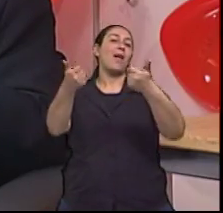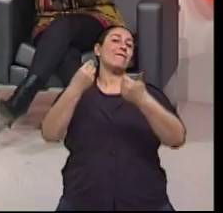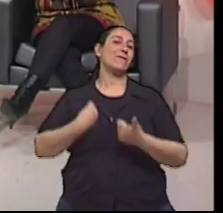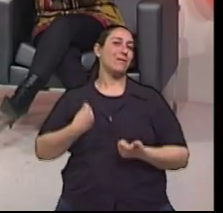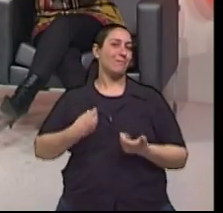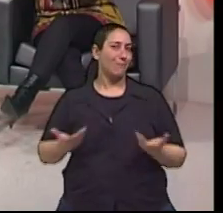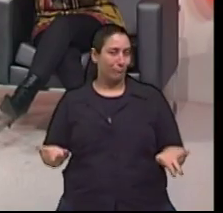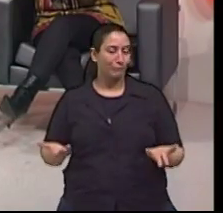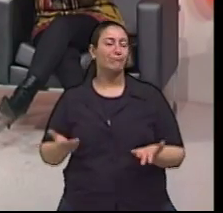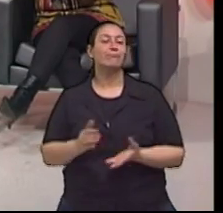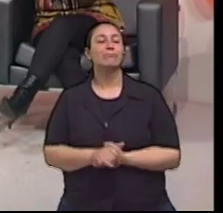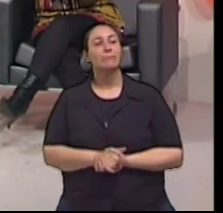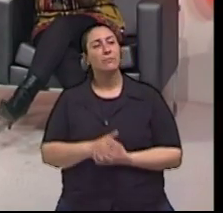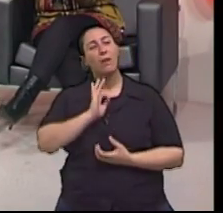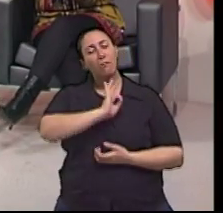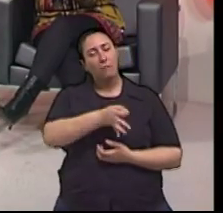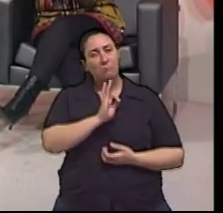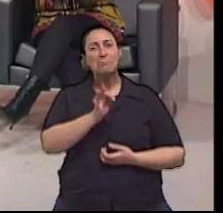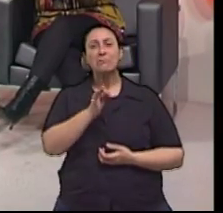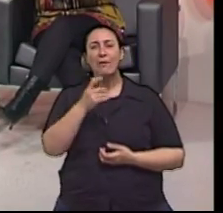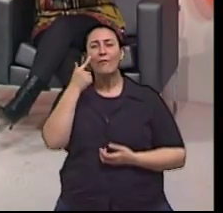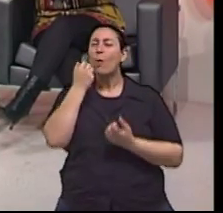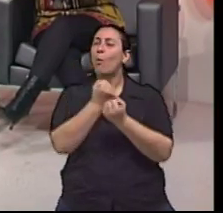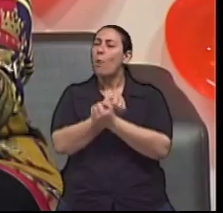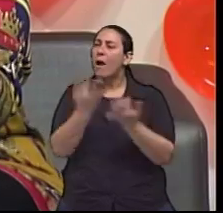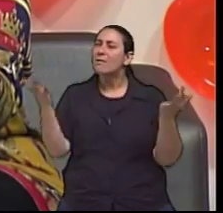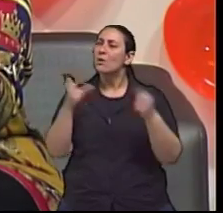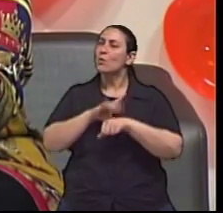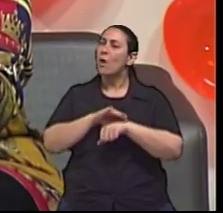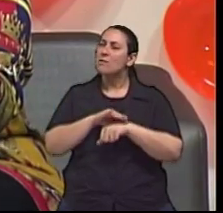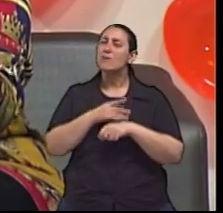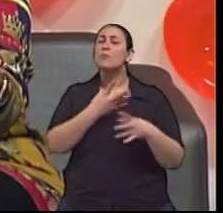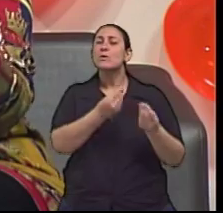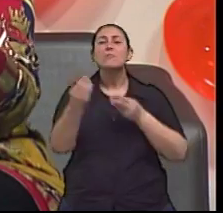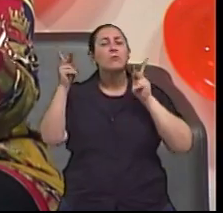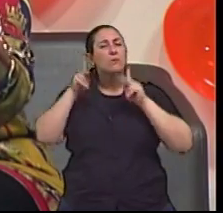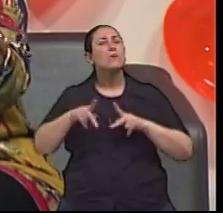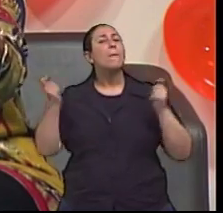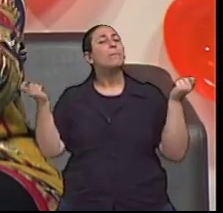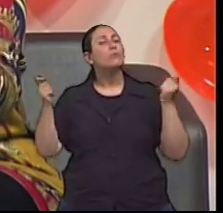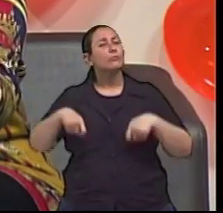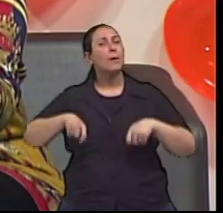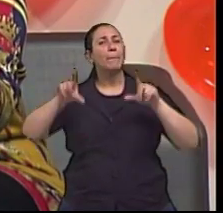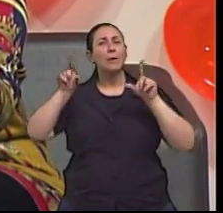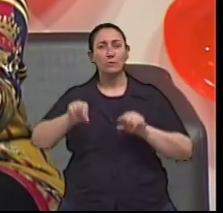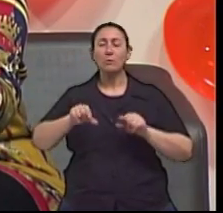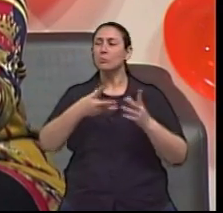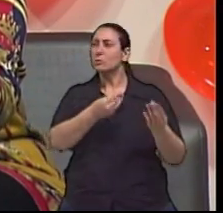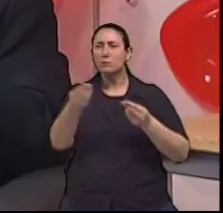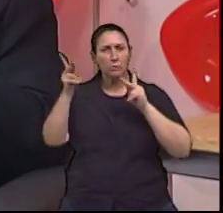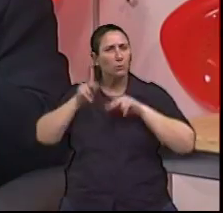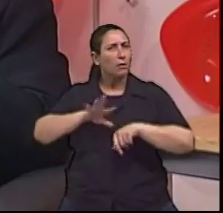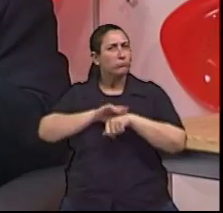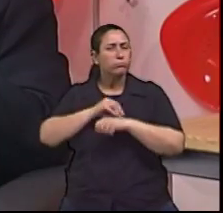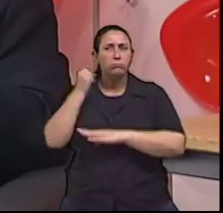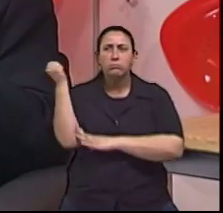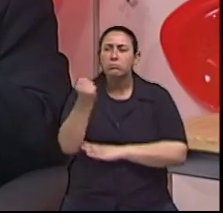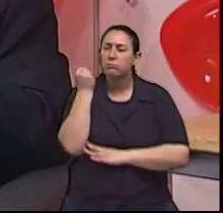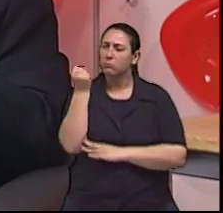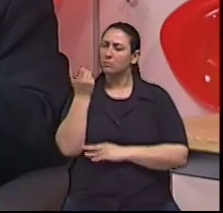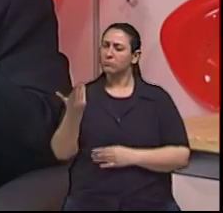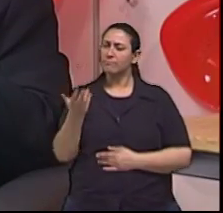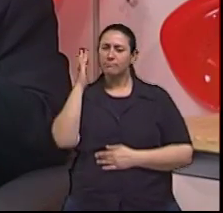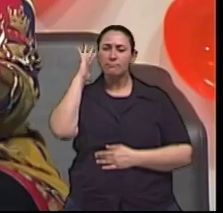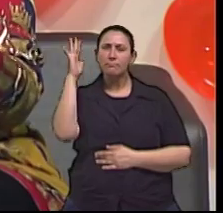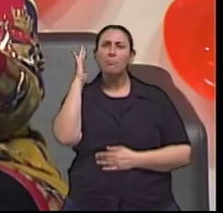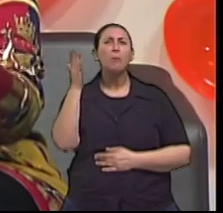conta, doutor, quantas doenças não precisariam estar no nível que estão nas pessoas. E eu